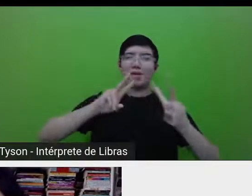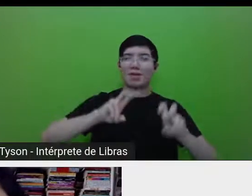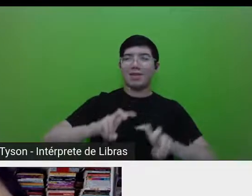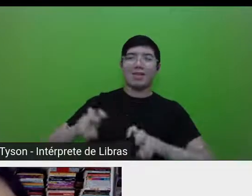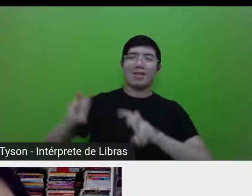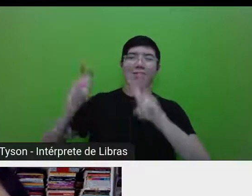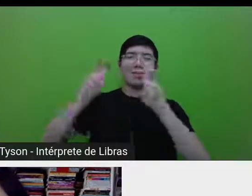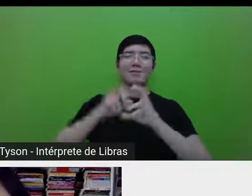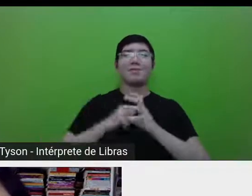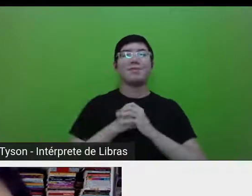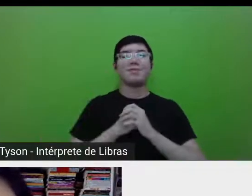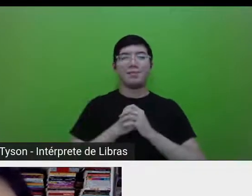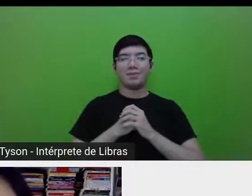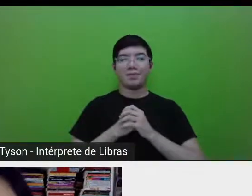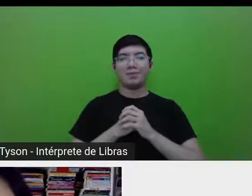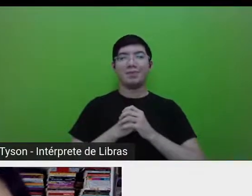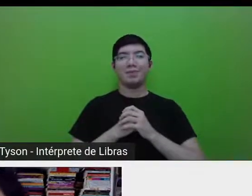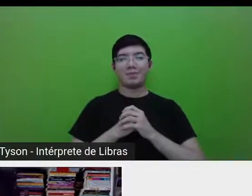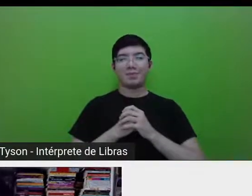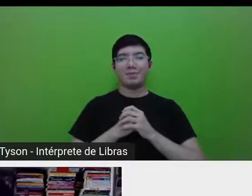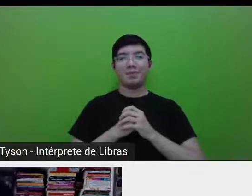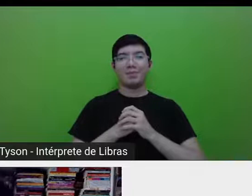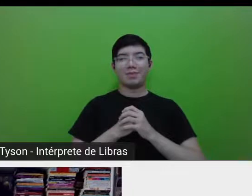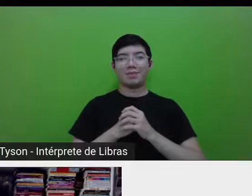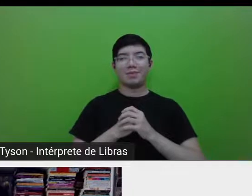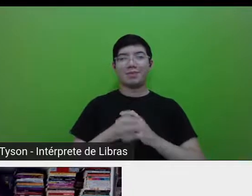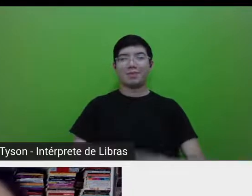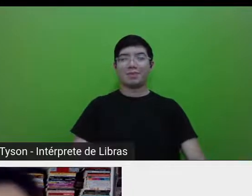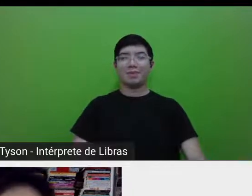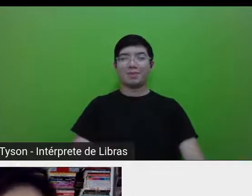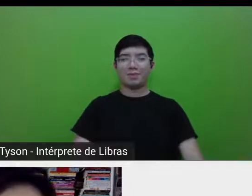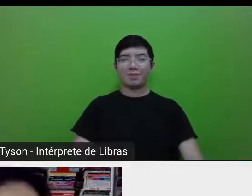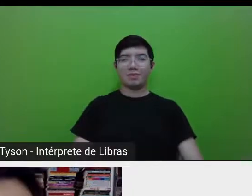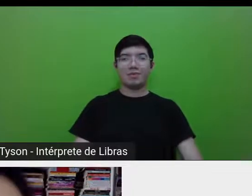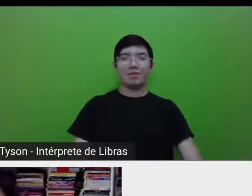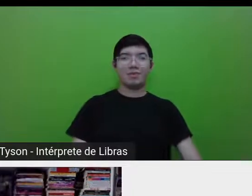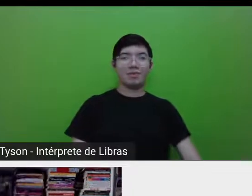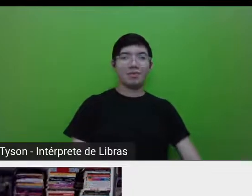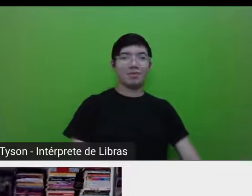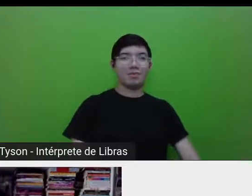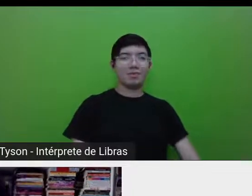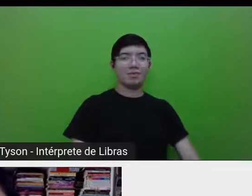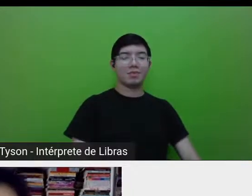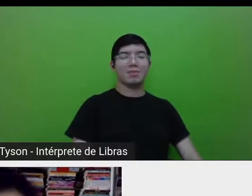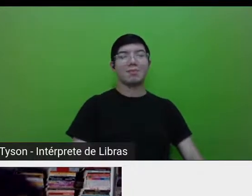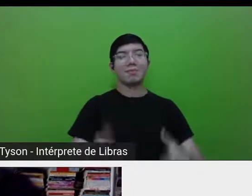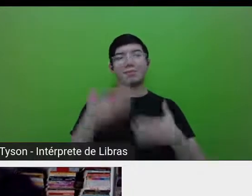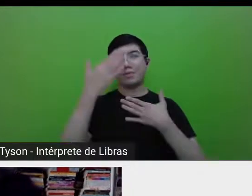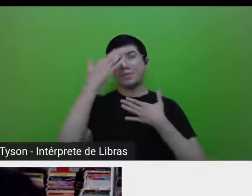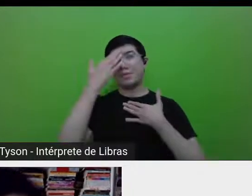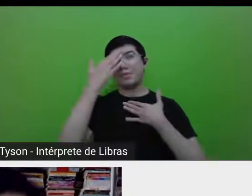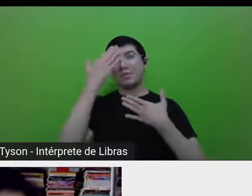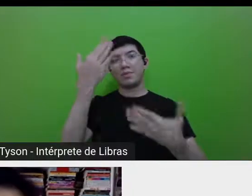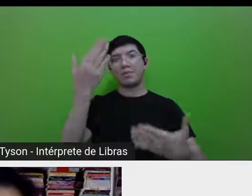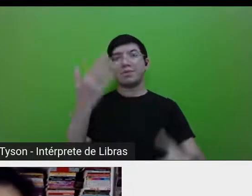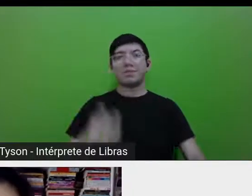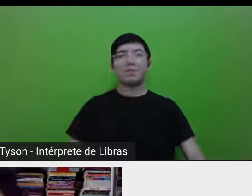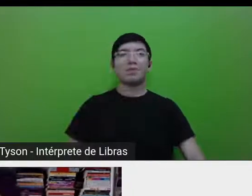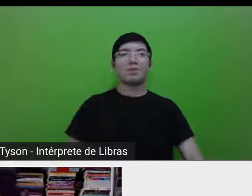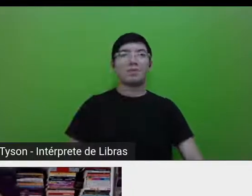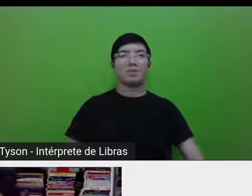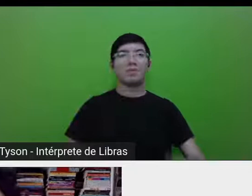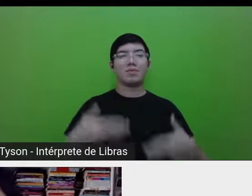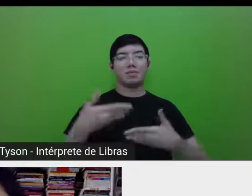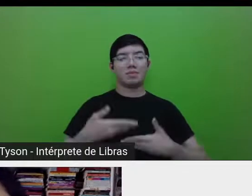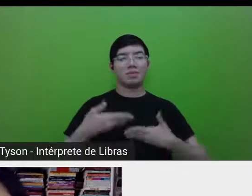Para falar desse Muito rodômico. Eu, Fernanda, eu queria agradecer o convite, eu